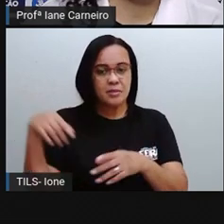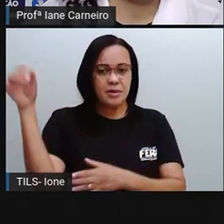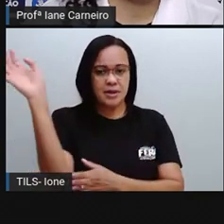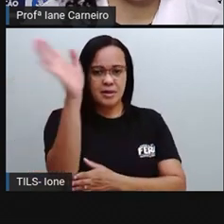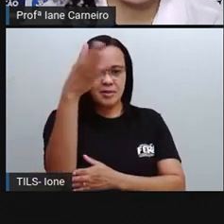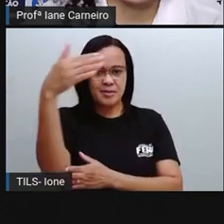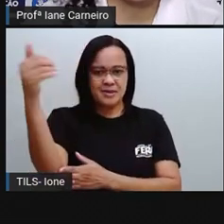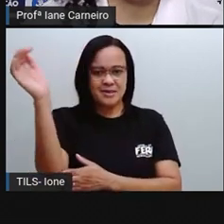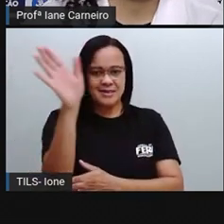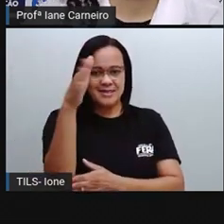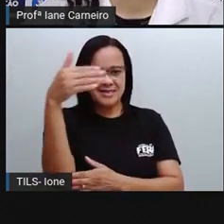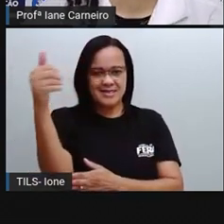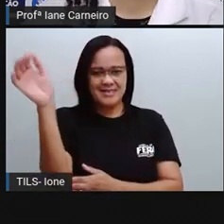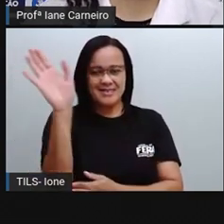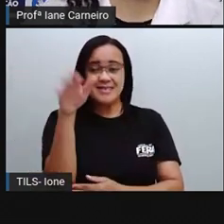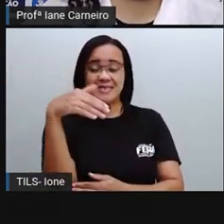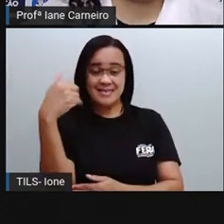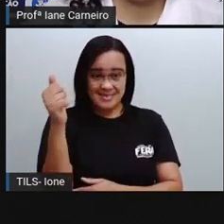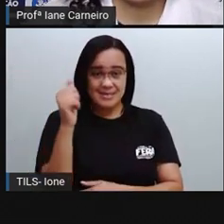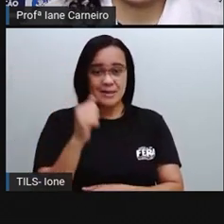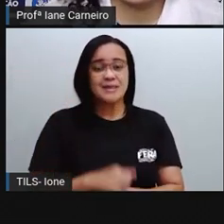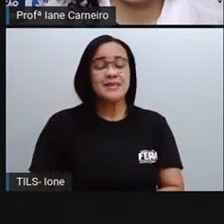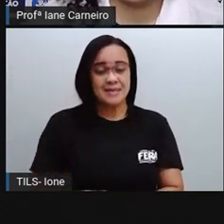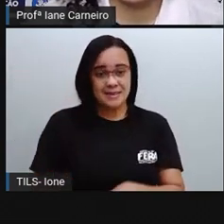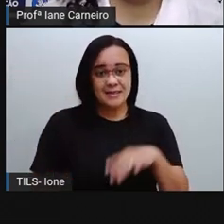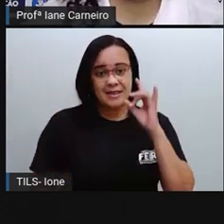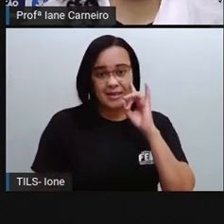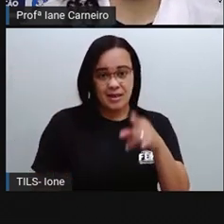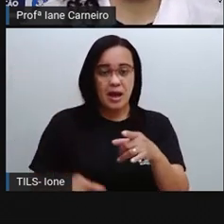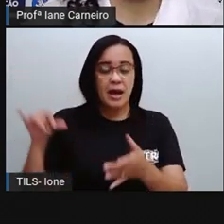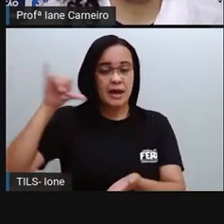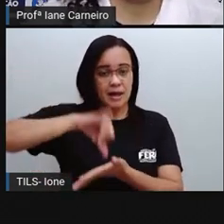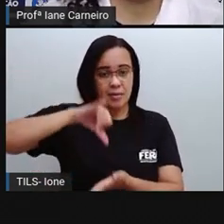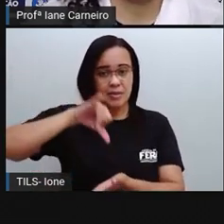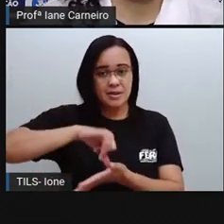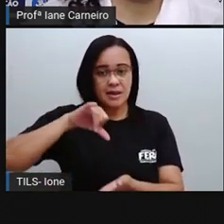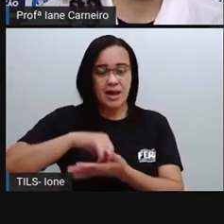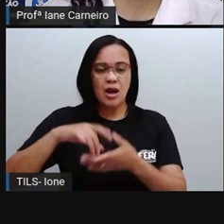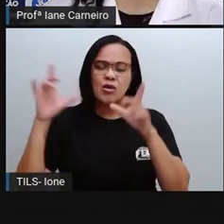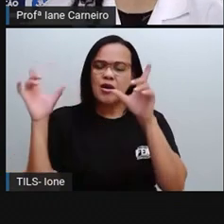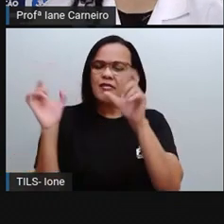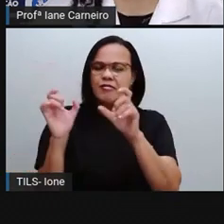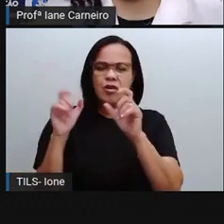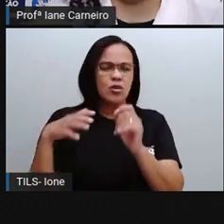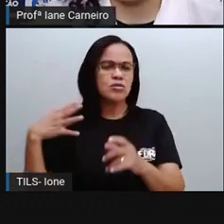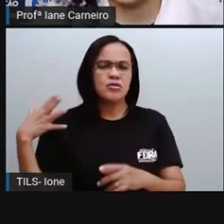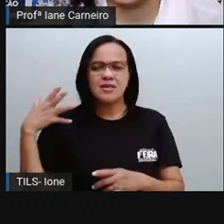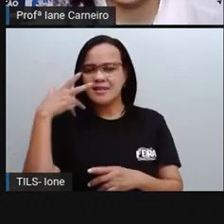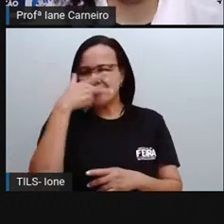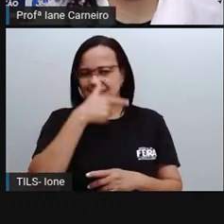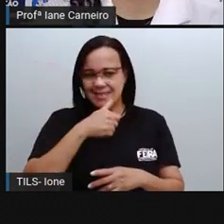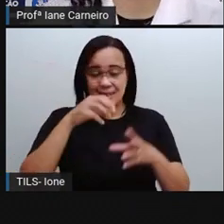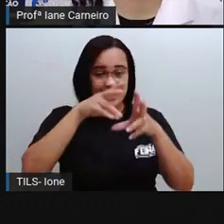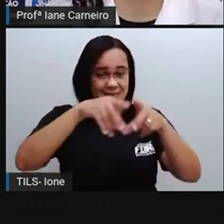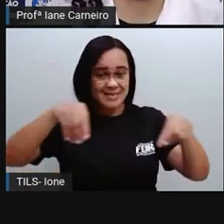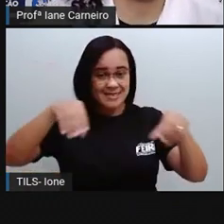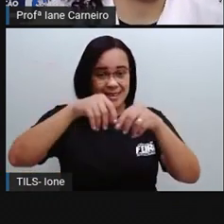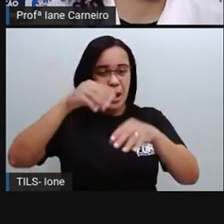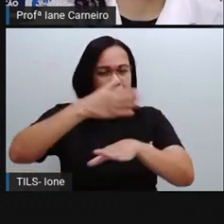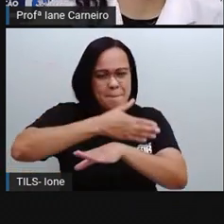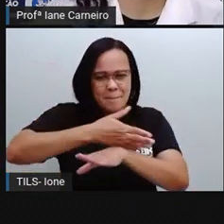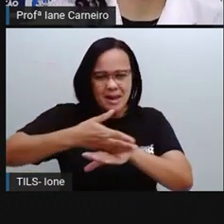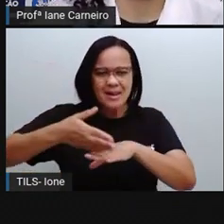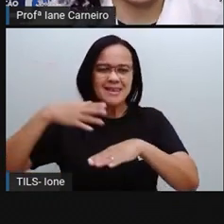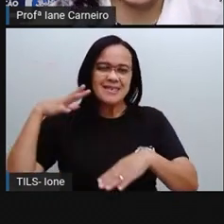as cores, a estrela, né? A capital São Luís do Maranhão. E aqui, olha só que lindas dunas. Tenho vontade de conhecer